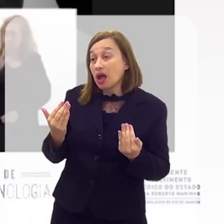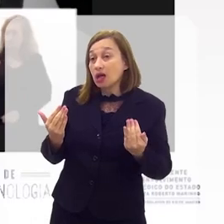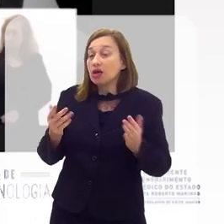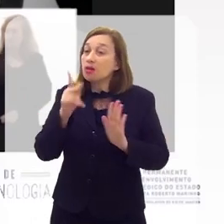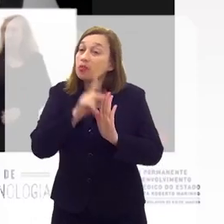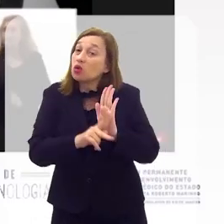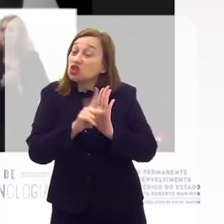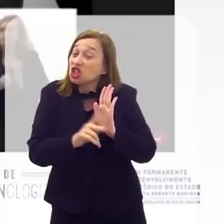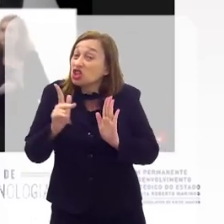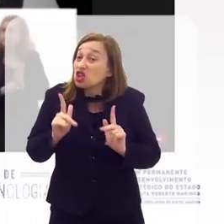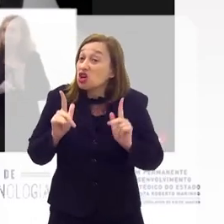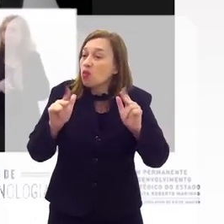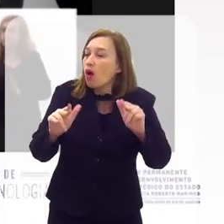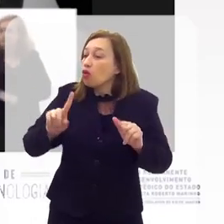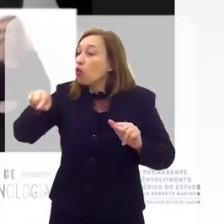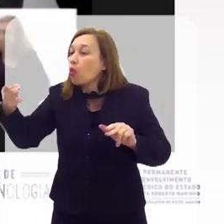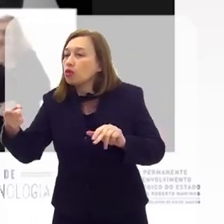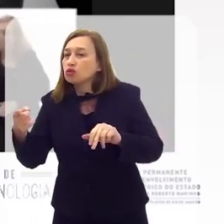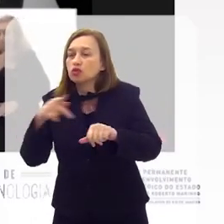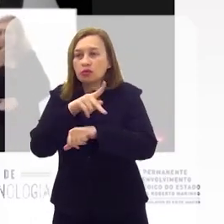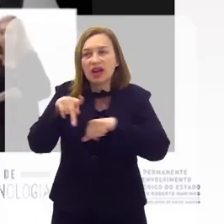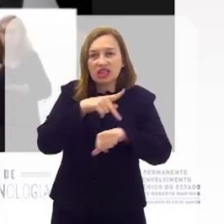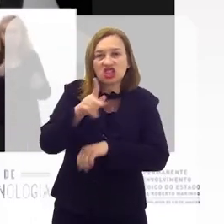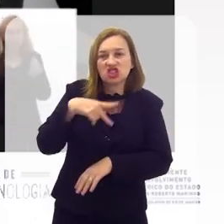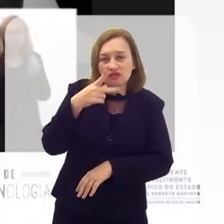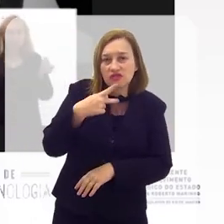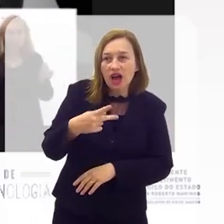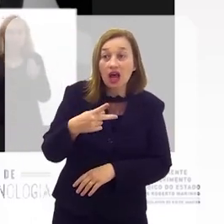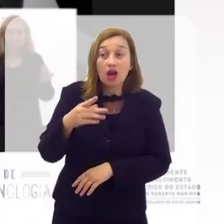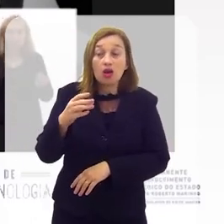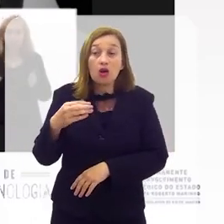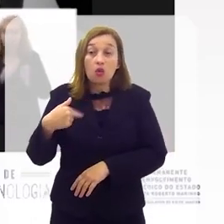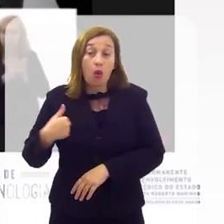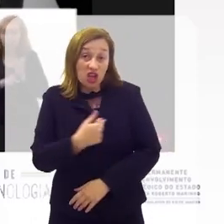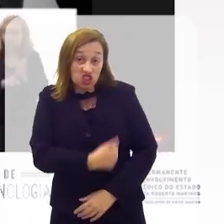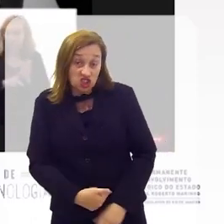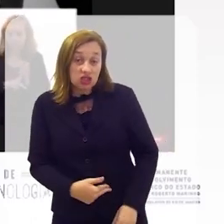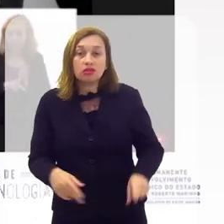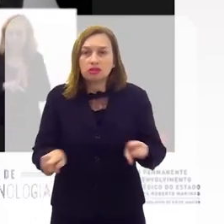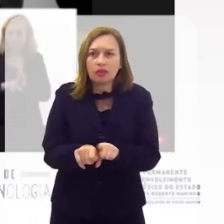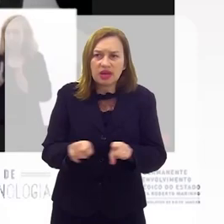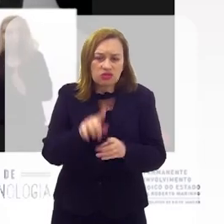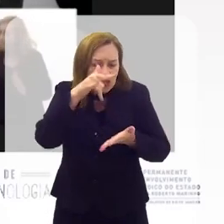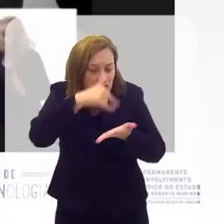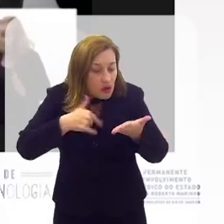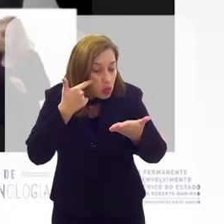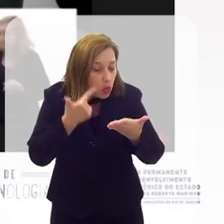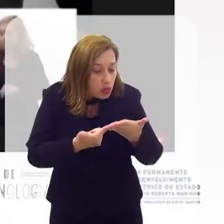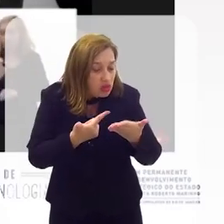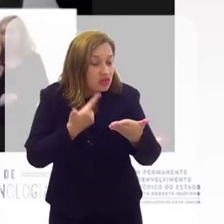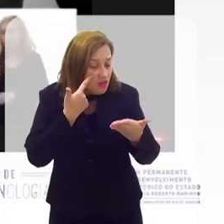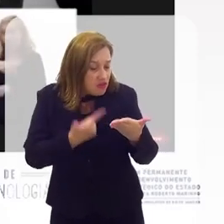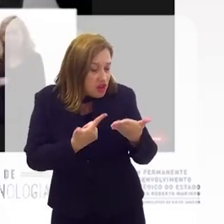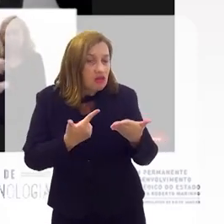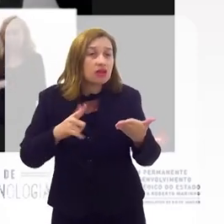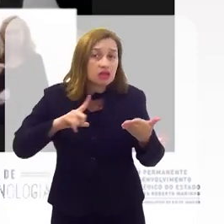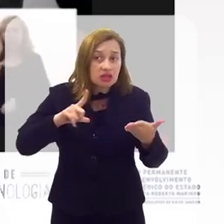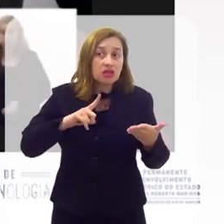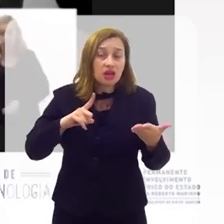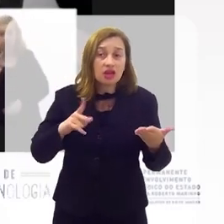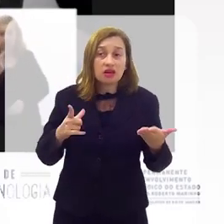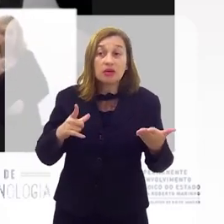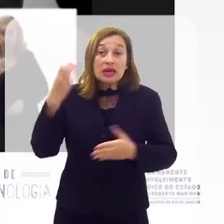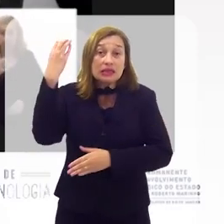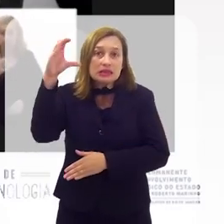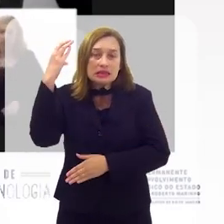projeto, que a gente não vê quando a gente compara com projetos similares, de outros países, que a gente fala muito de inovação na China, por exemplo. Se